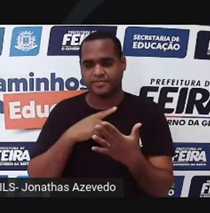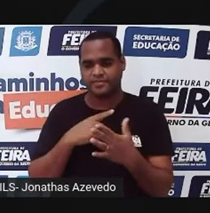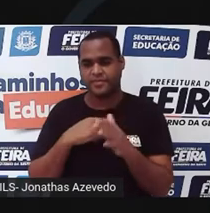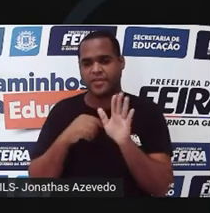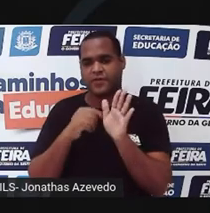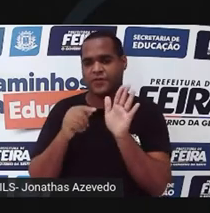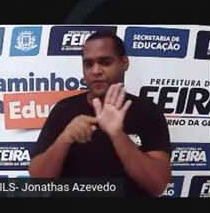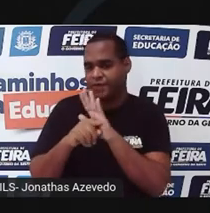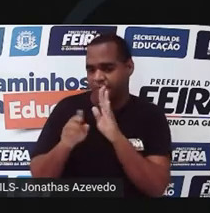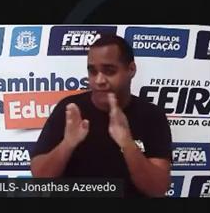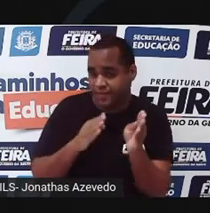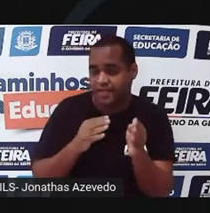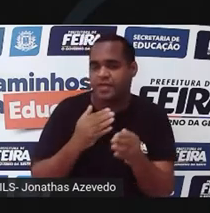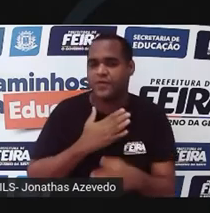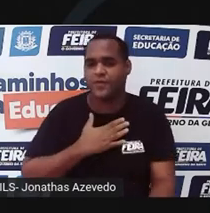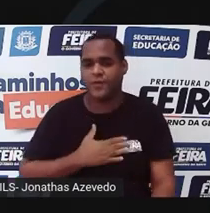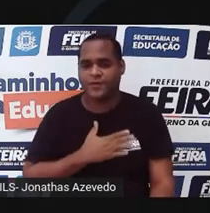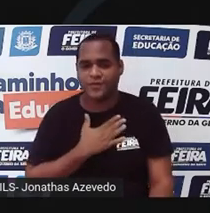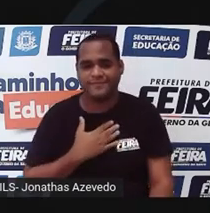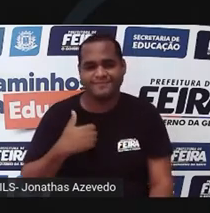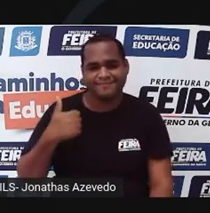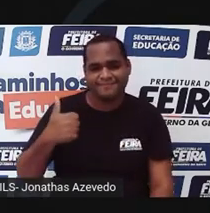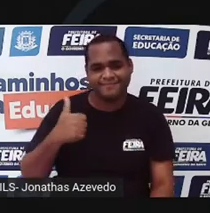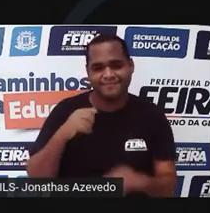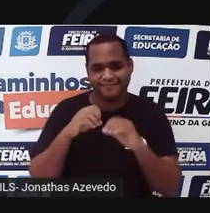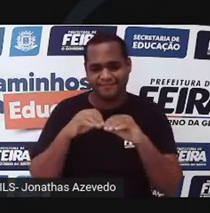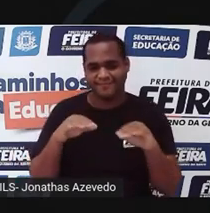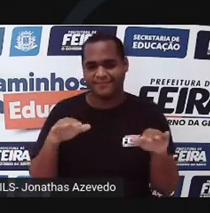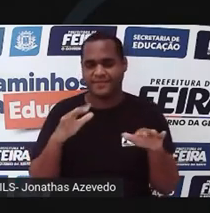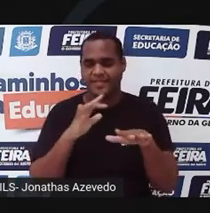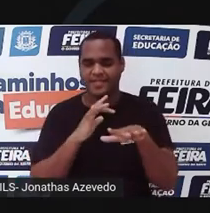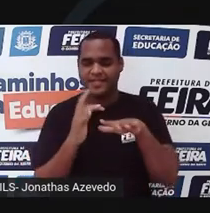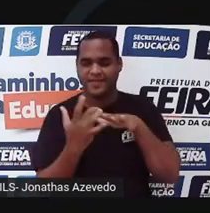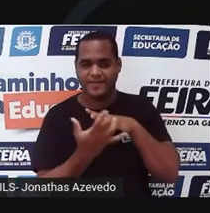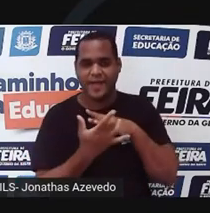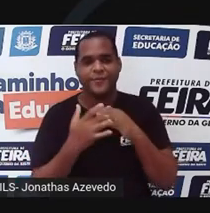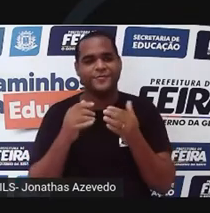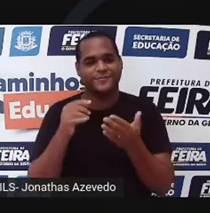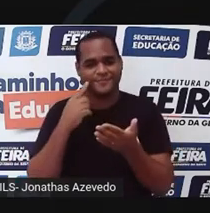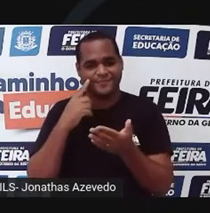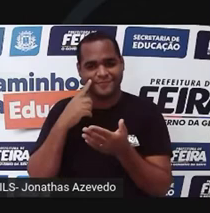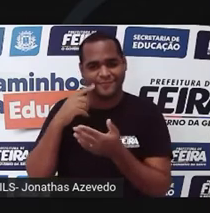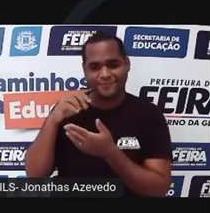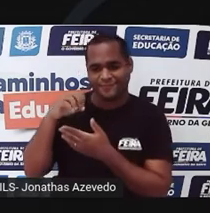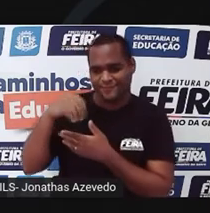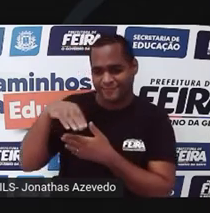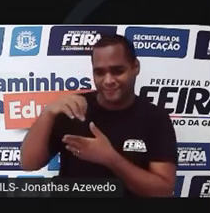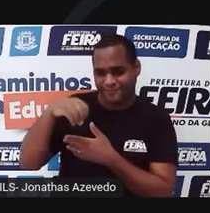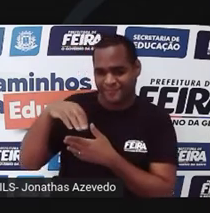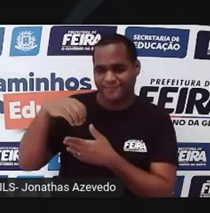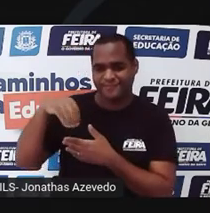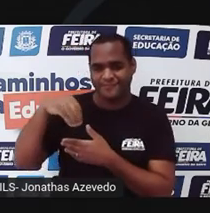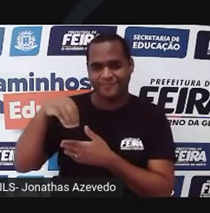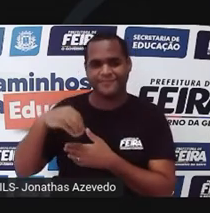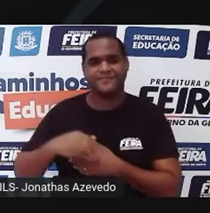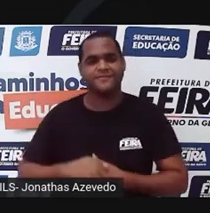vídeo. Gostou? Então dê um joinha, compartilhe nas redes sociais e inscreva-se no canal do Portal E-Cycle.